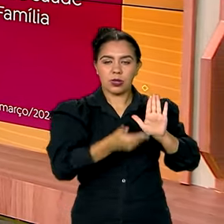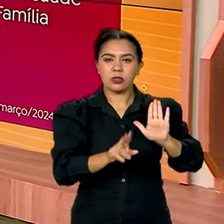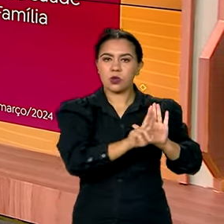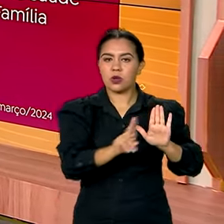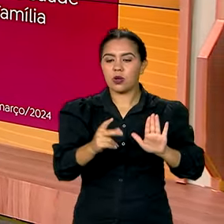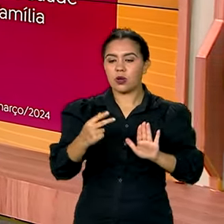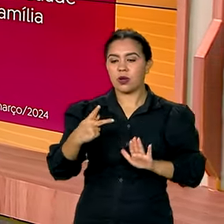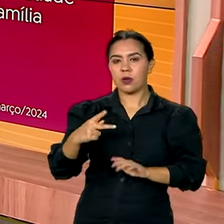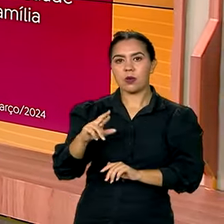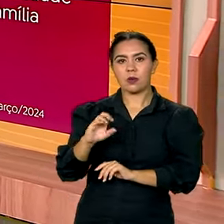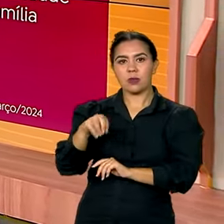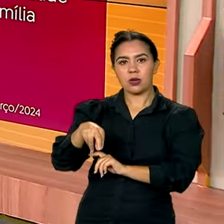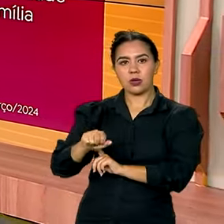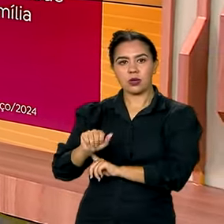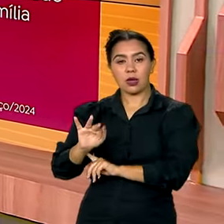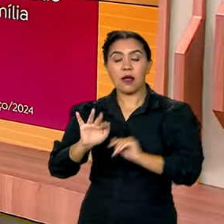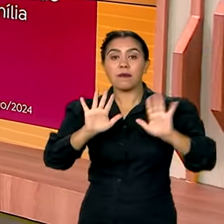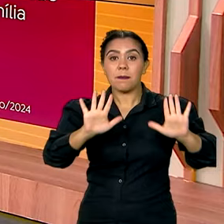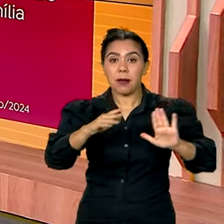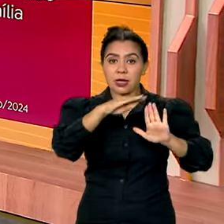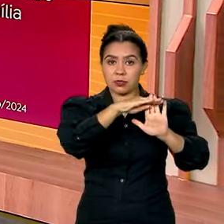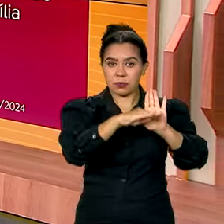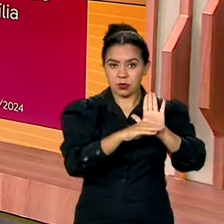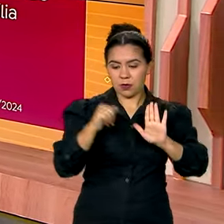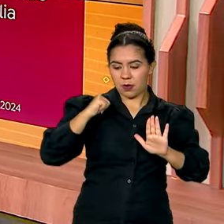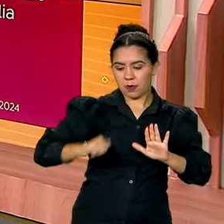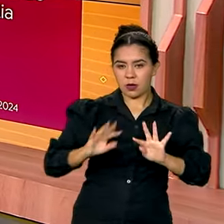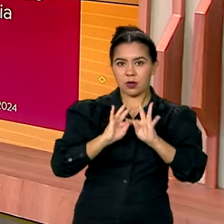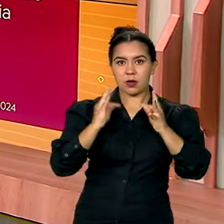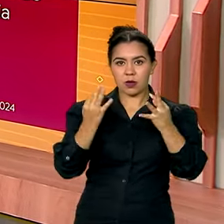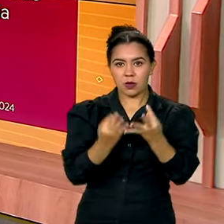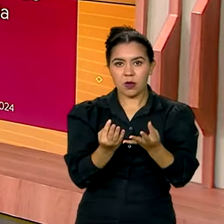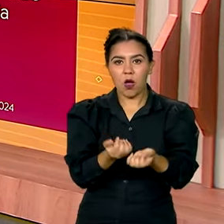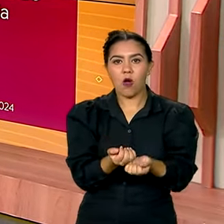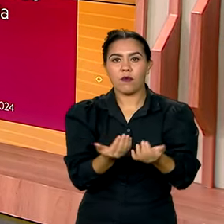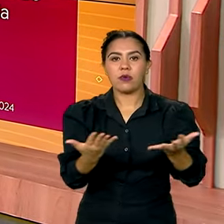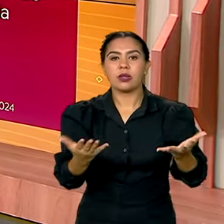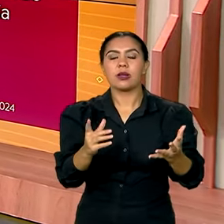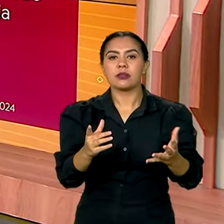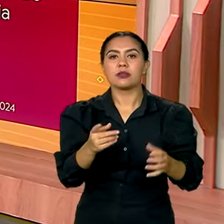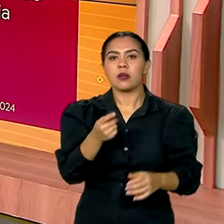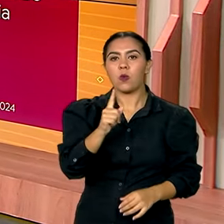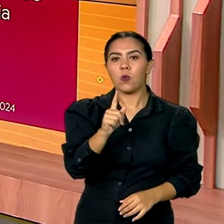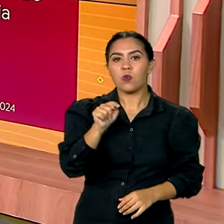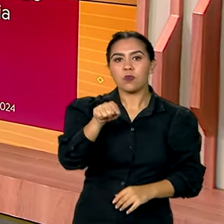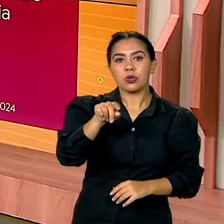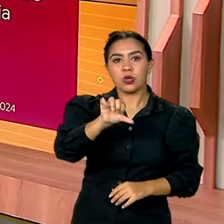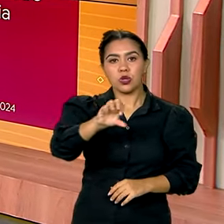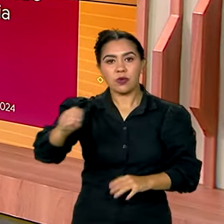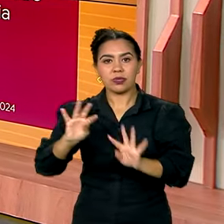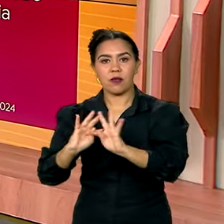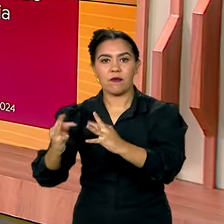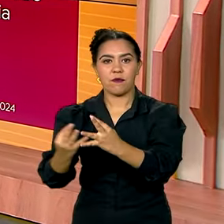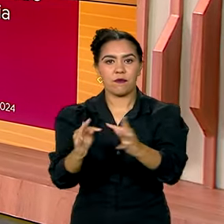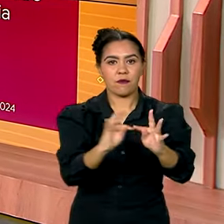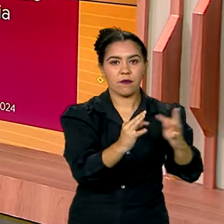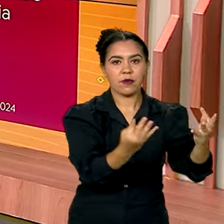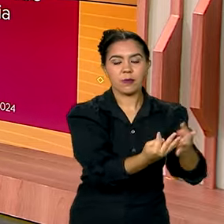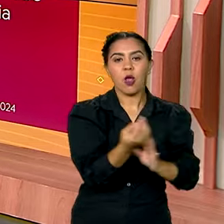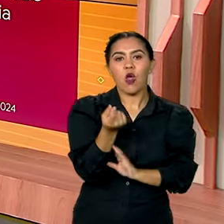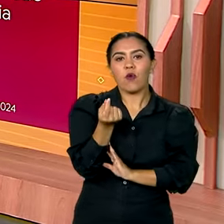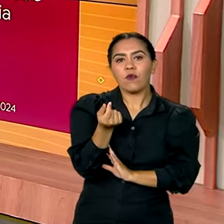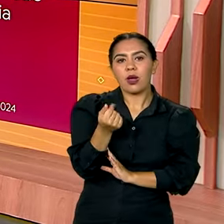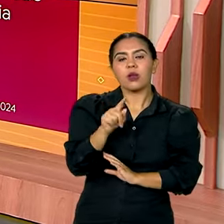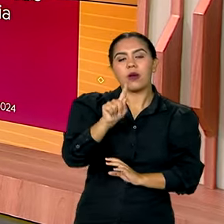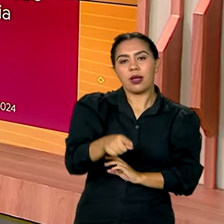Bolsa Família atende 1.900 famílias em Santa Terezinha. O valor médio do benefício na cidade é